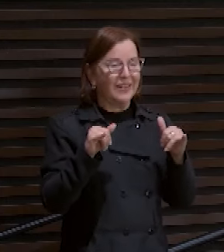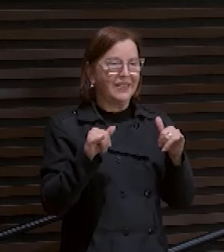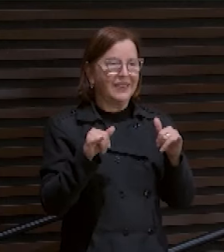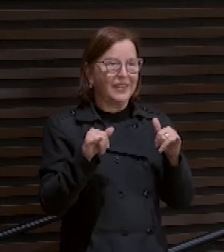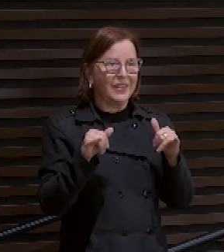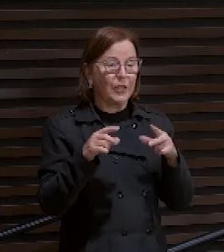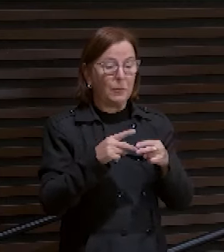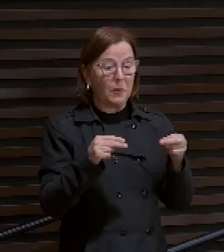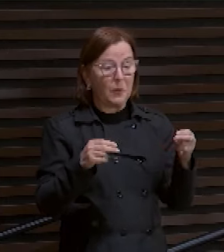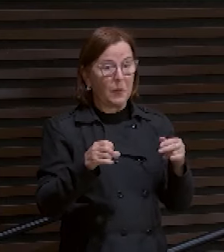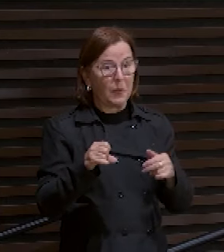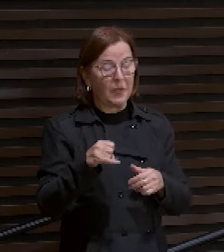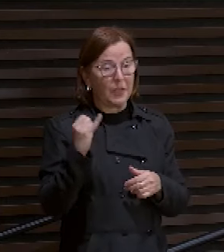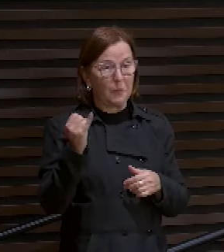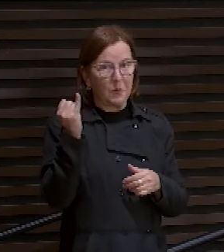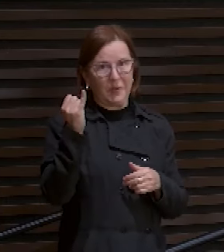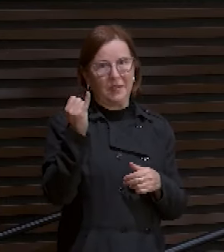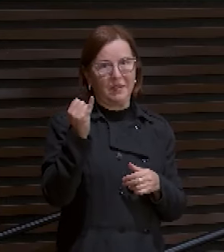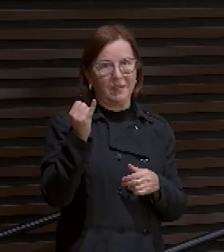Santo que mostrou isso.